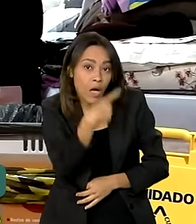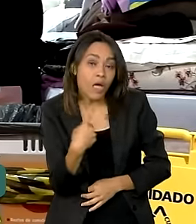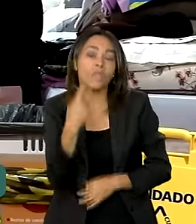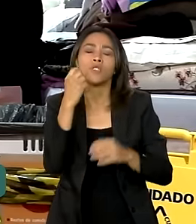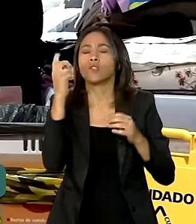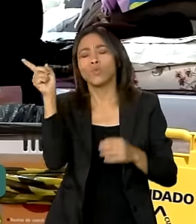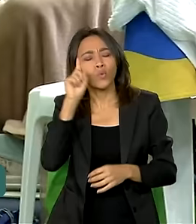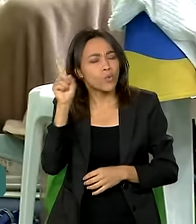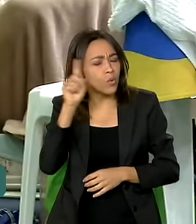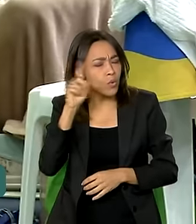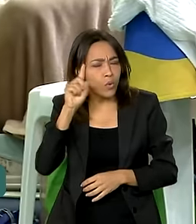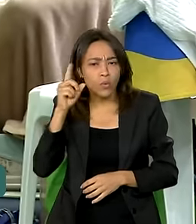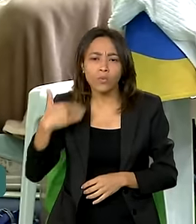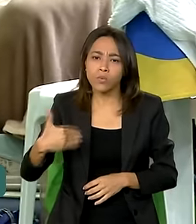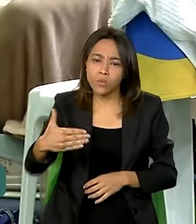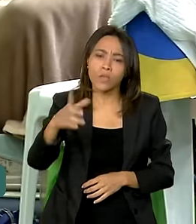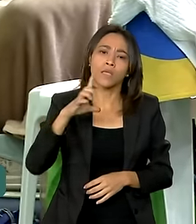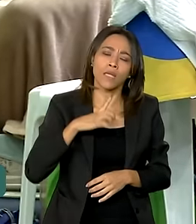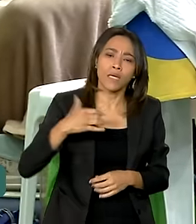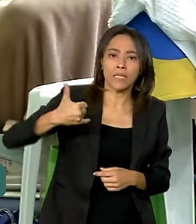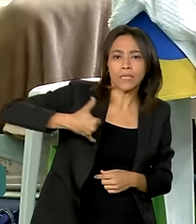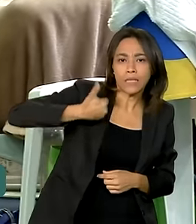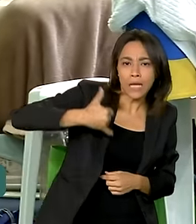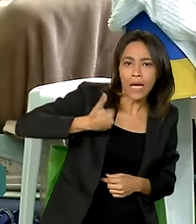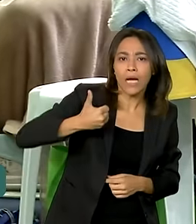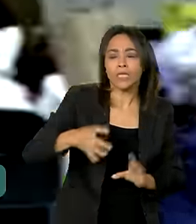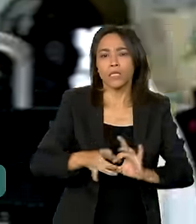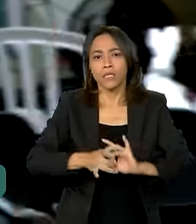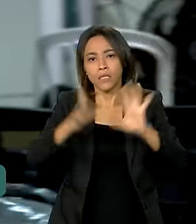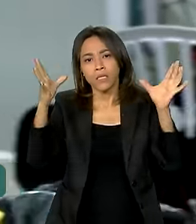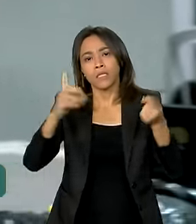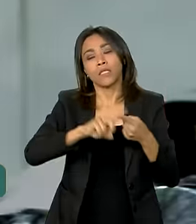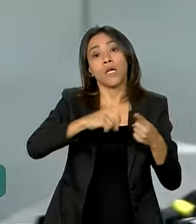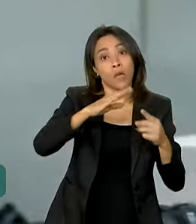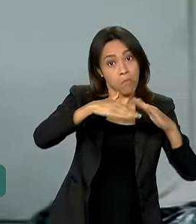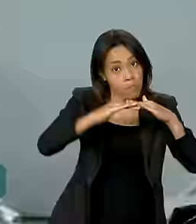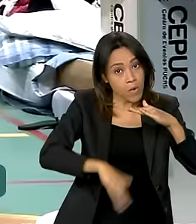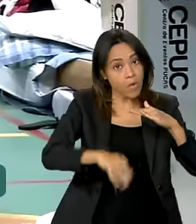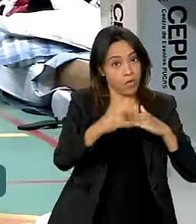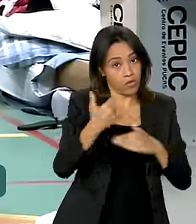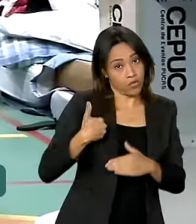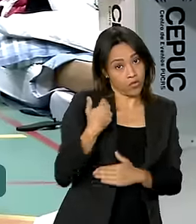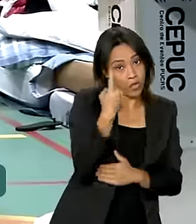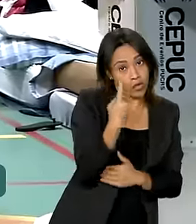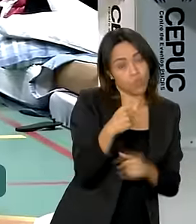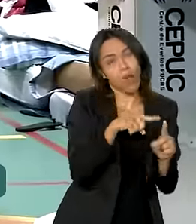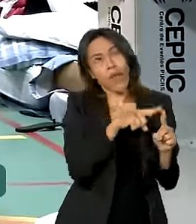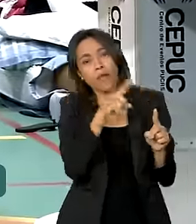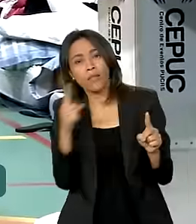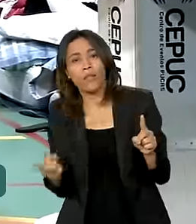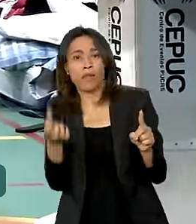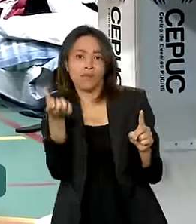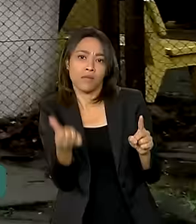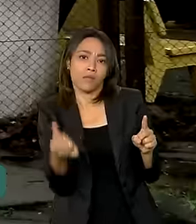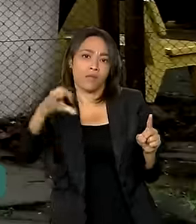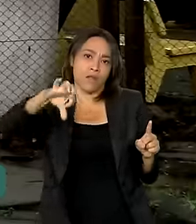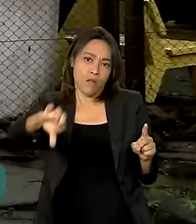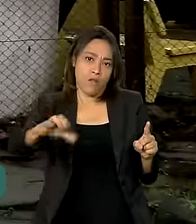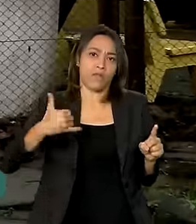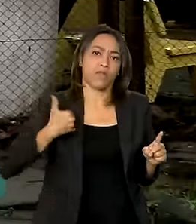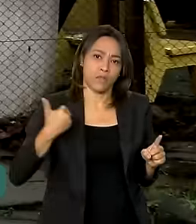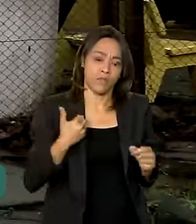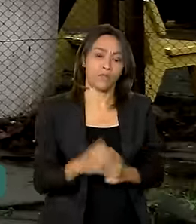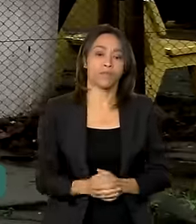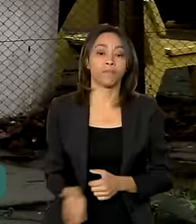todos os dias, abrangem idades que vão de menos de um ano a 69 anos. O